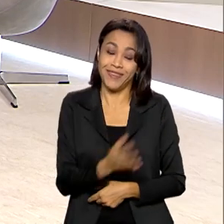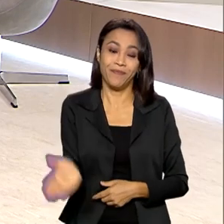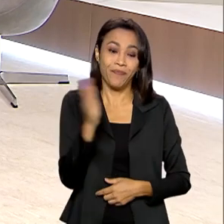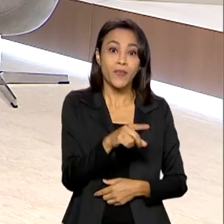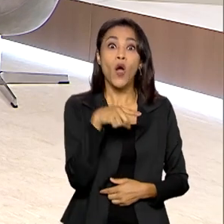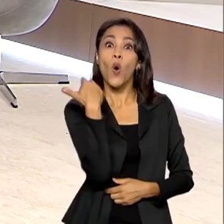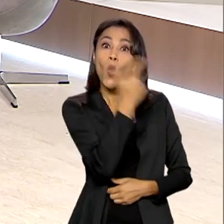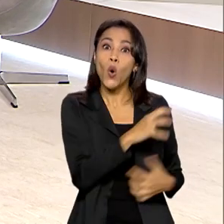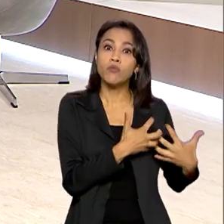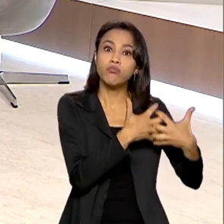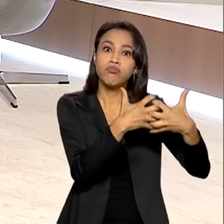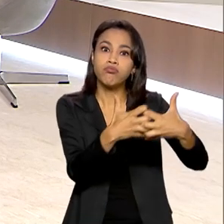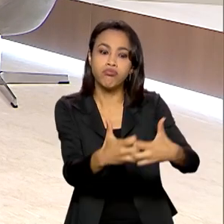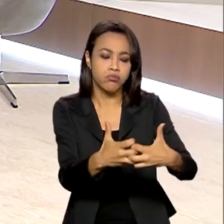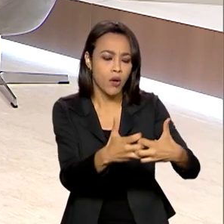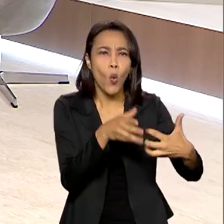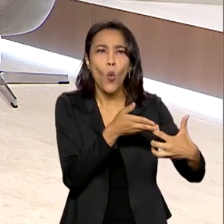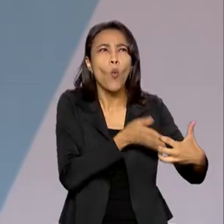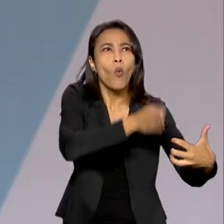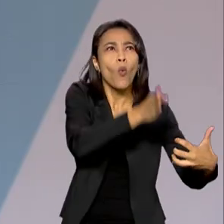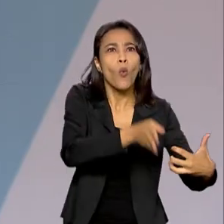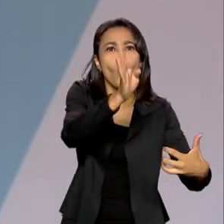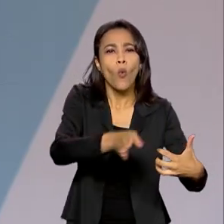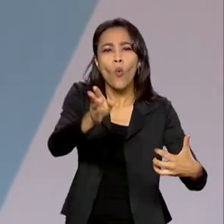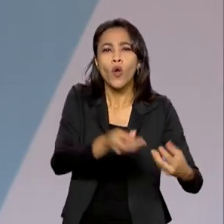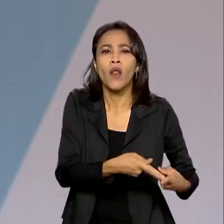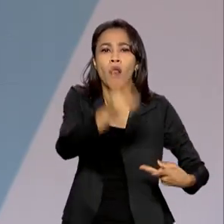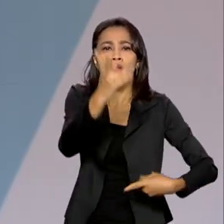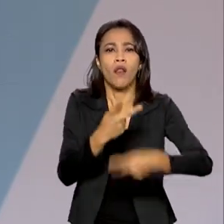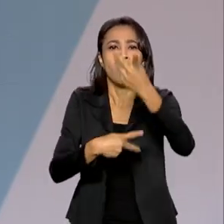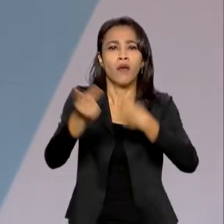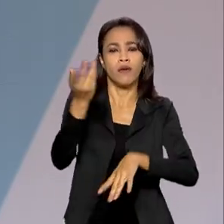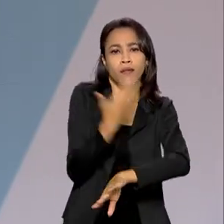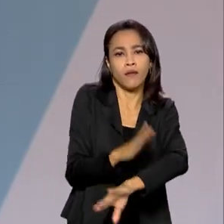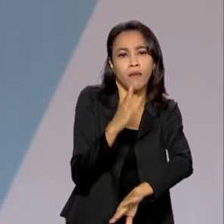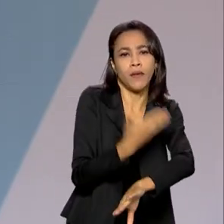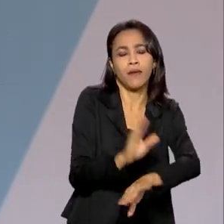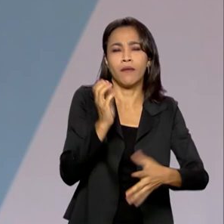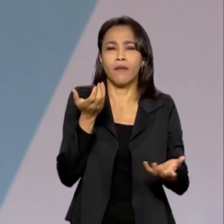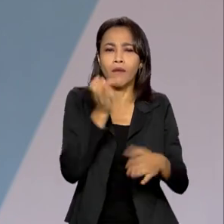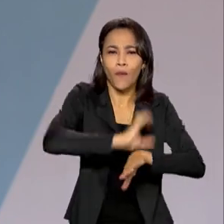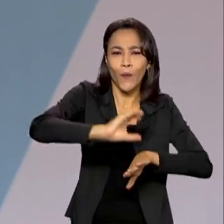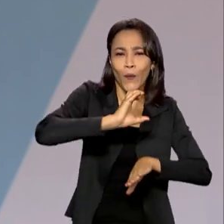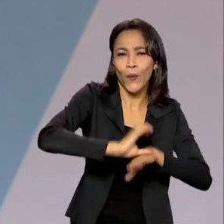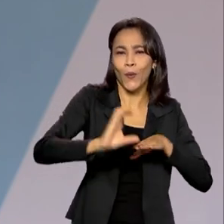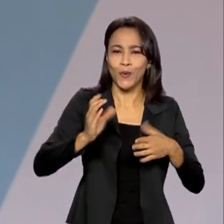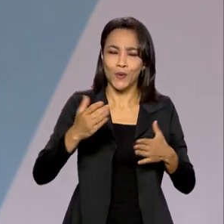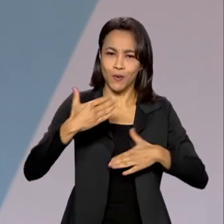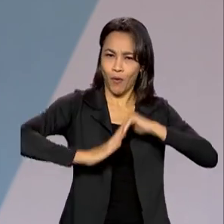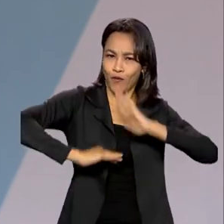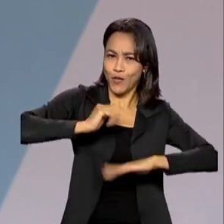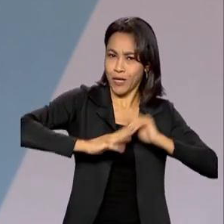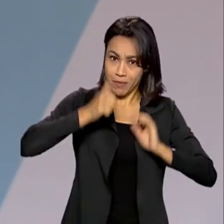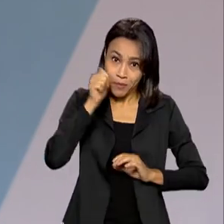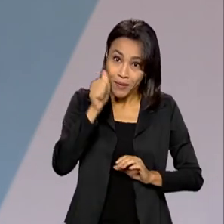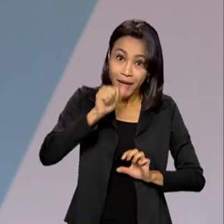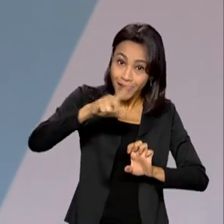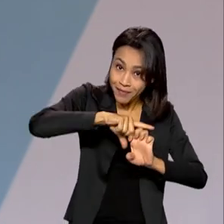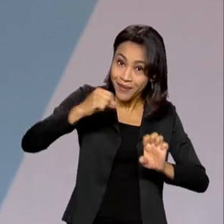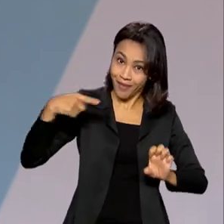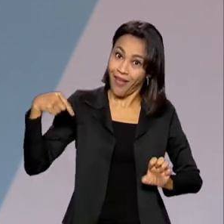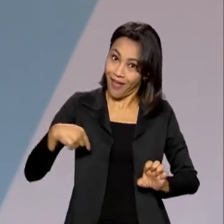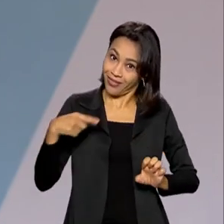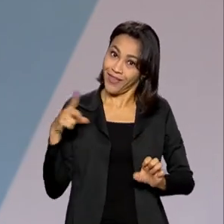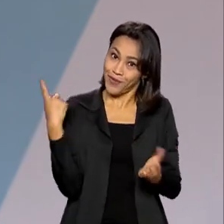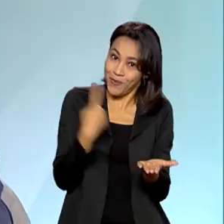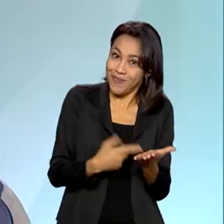Caravana Brasil para Elas, que oferece capacitação, custos profissionalizantes para mulheres e empreendedoras. Banco do Brasil também está